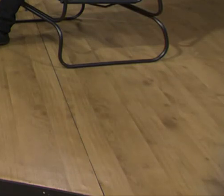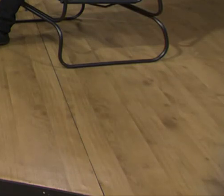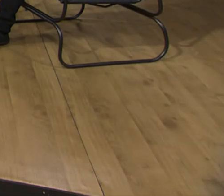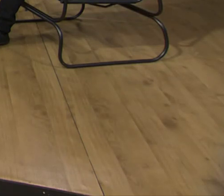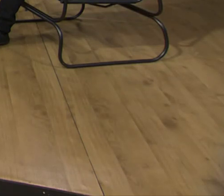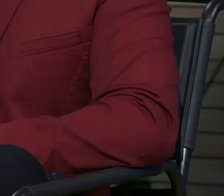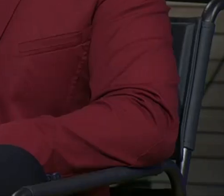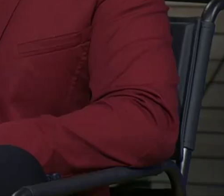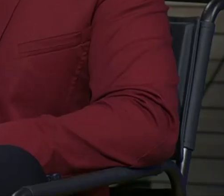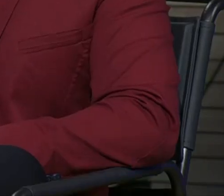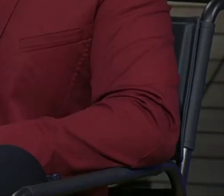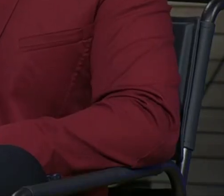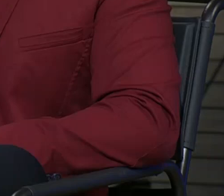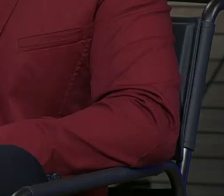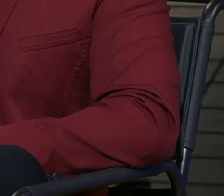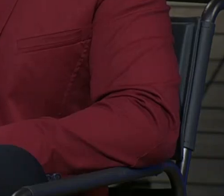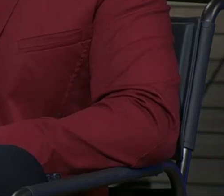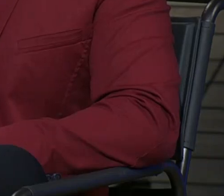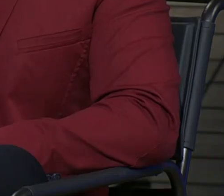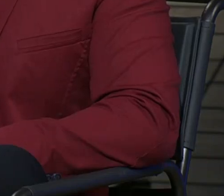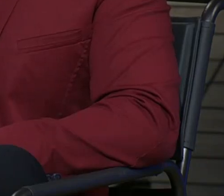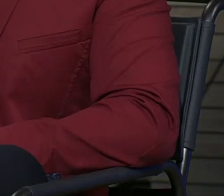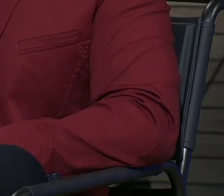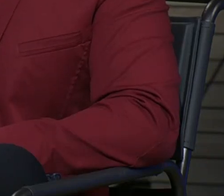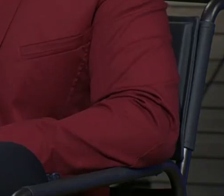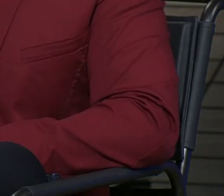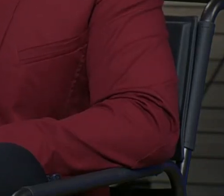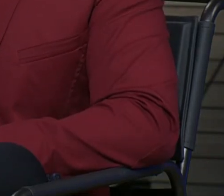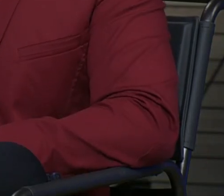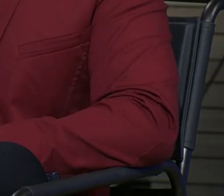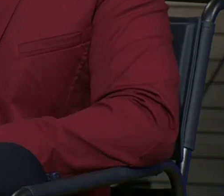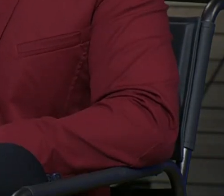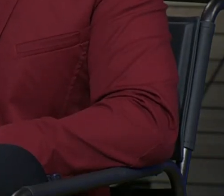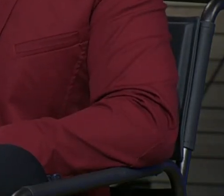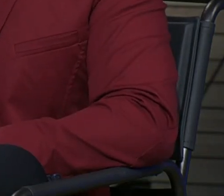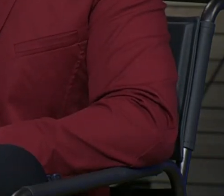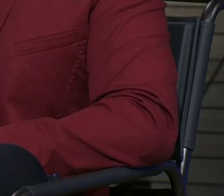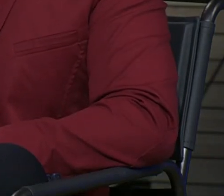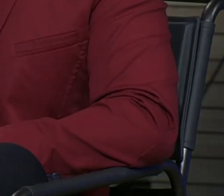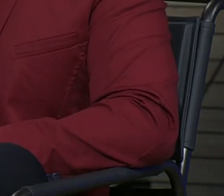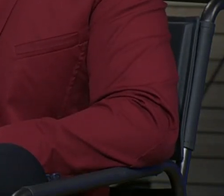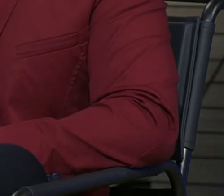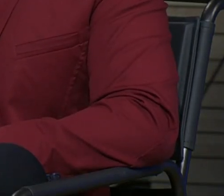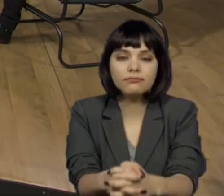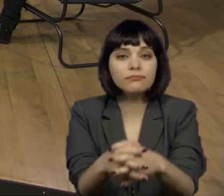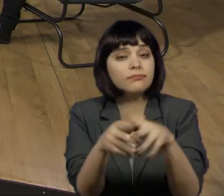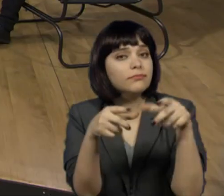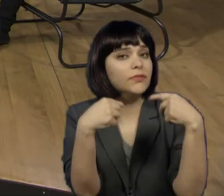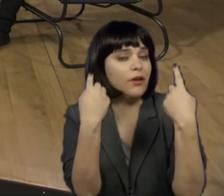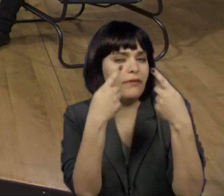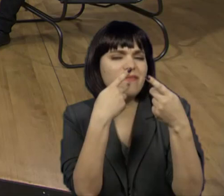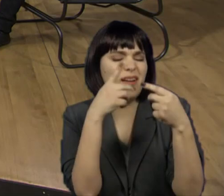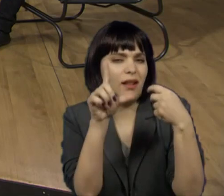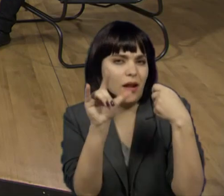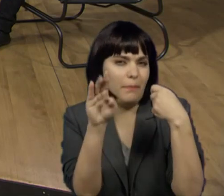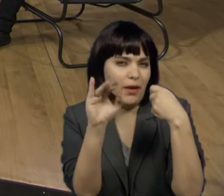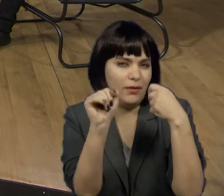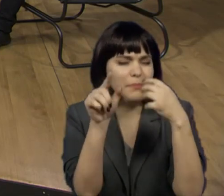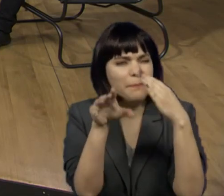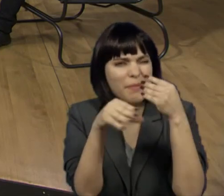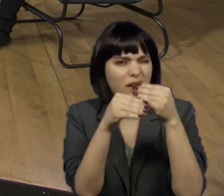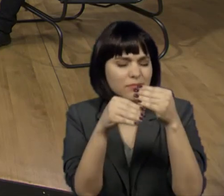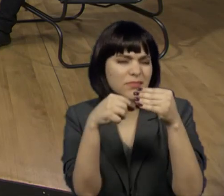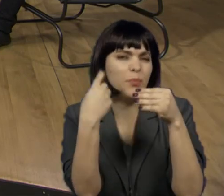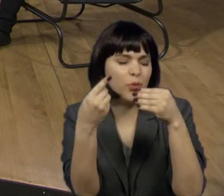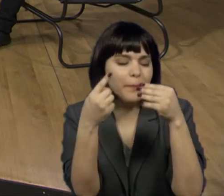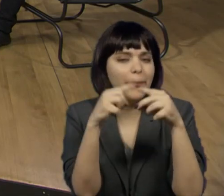fortalecer isso também. Então, nós temos várias legislações aí que supõem quebrar barreiras. Nós vamos falar mais da LBI daqui a